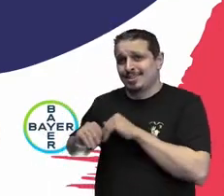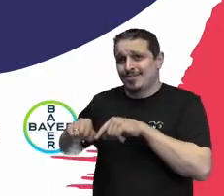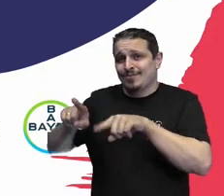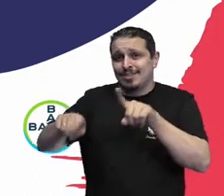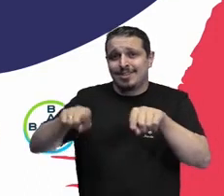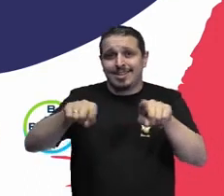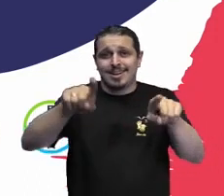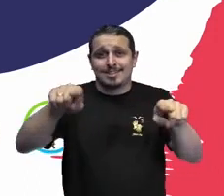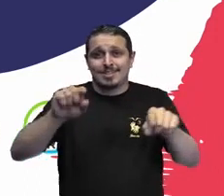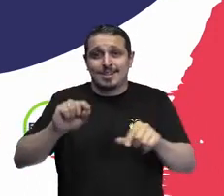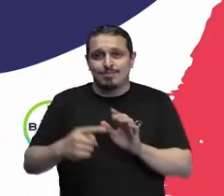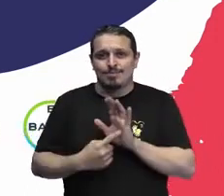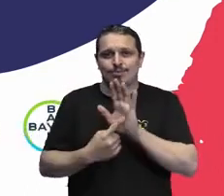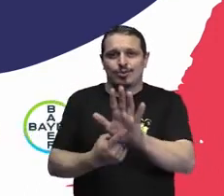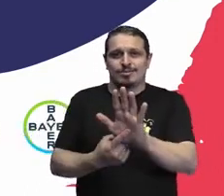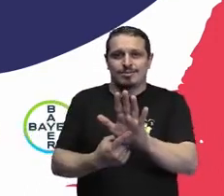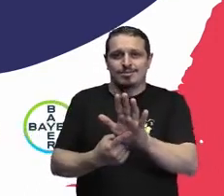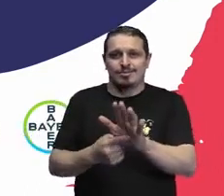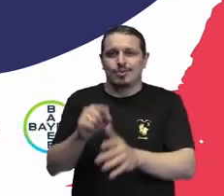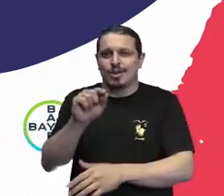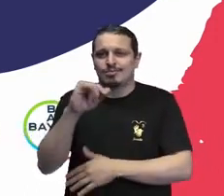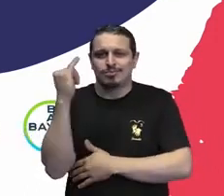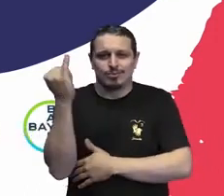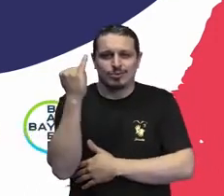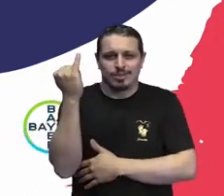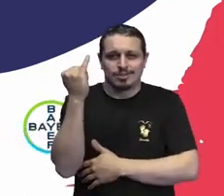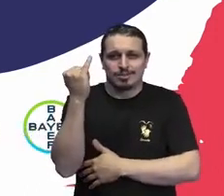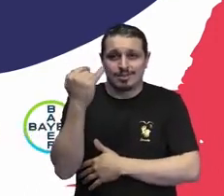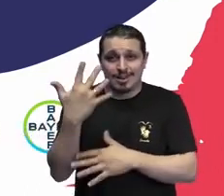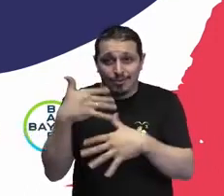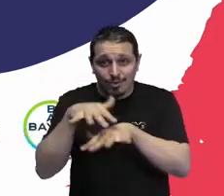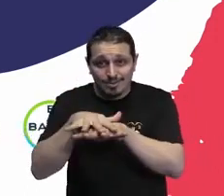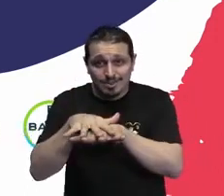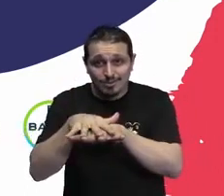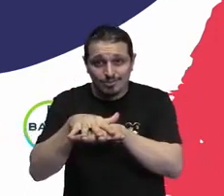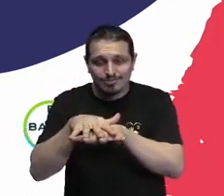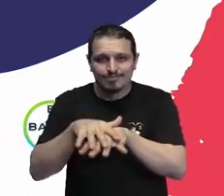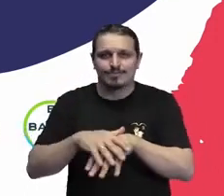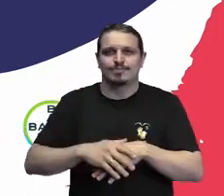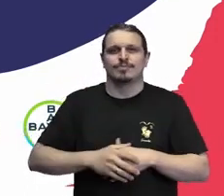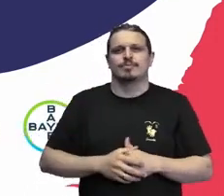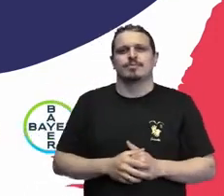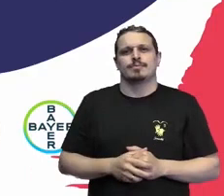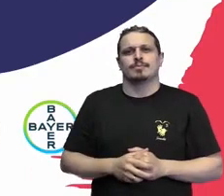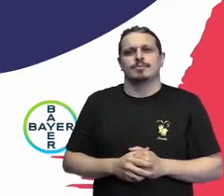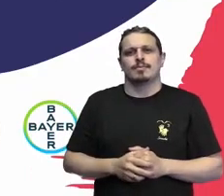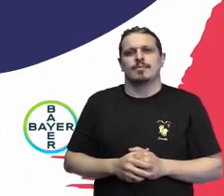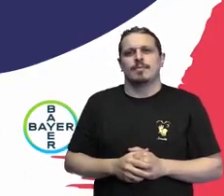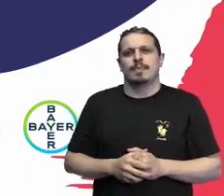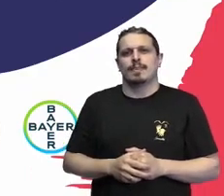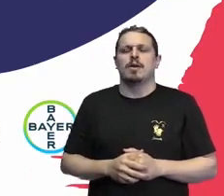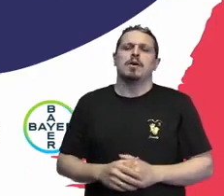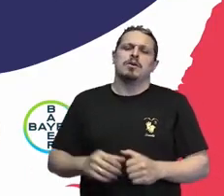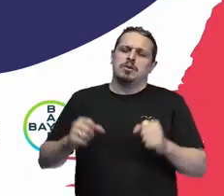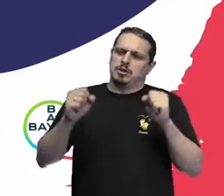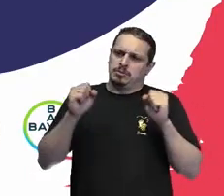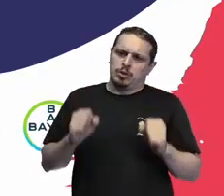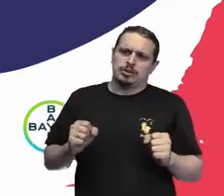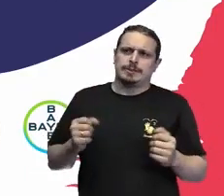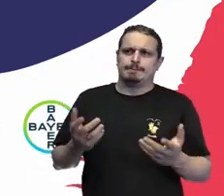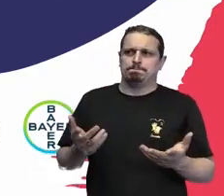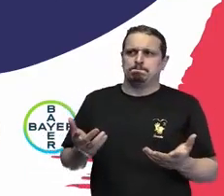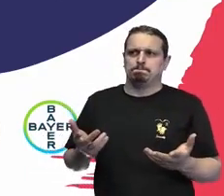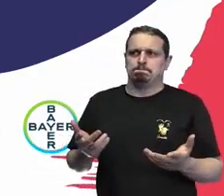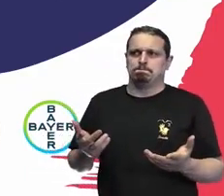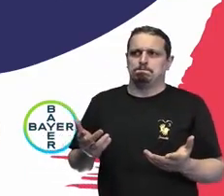que favoreçam a inclusão de grupos socialmente minorizados. Então, enfim, eu posso criar cotas,